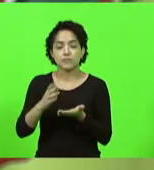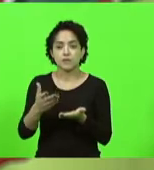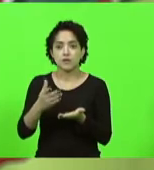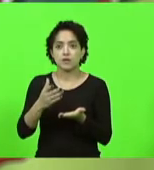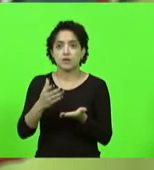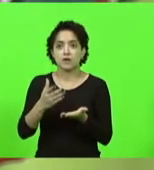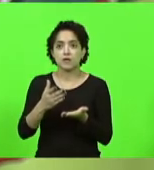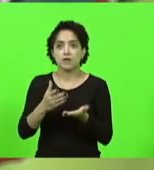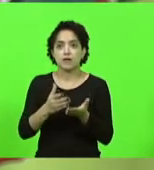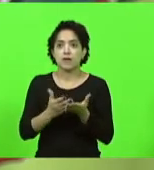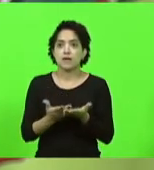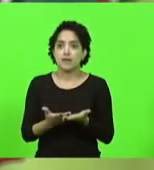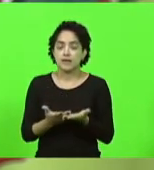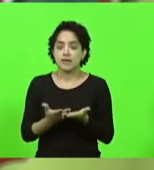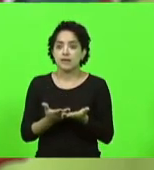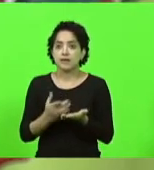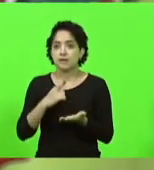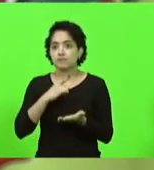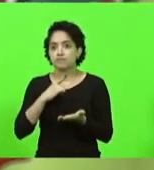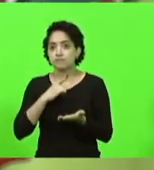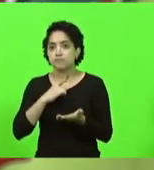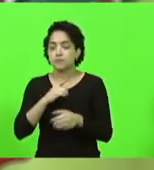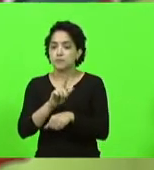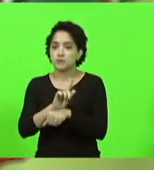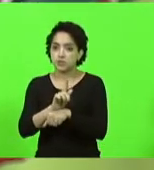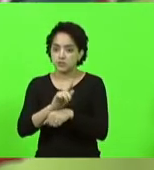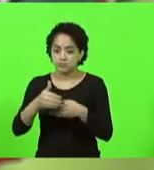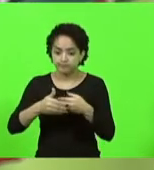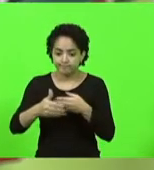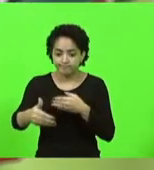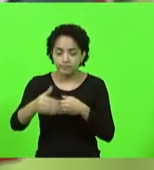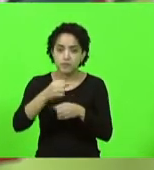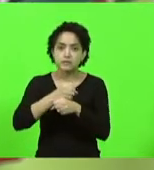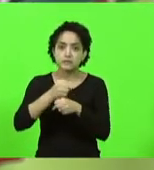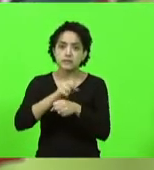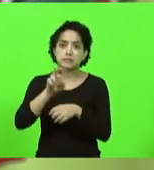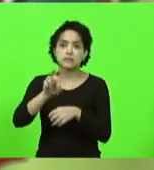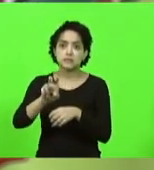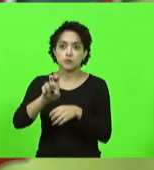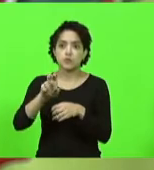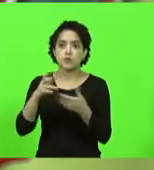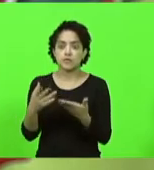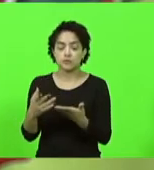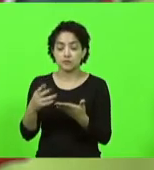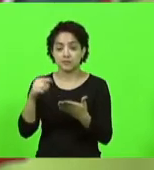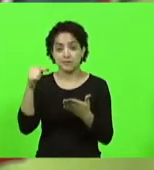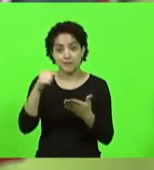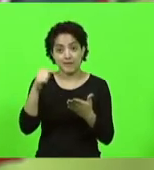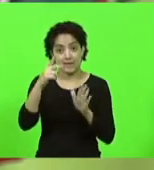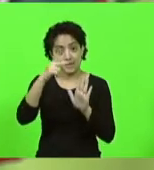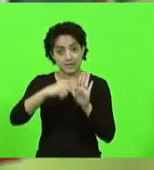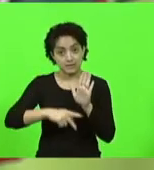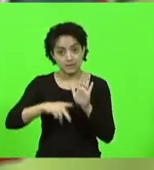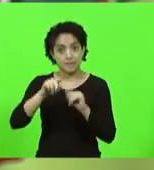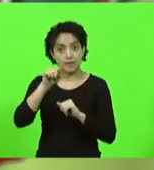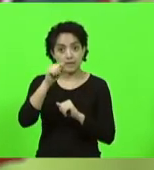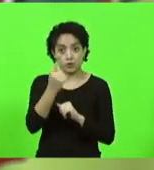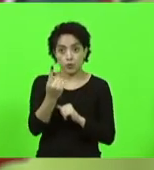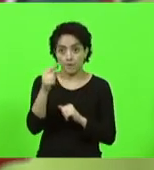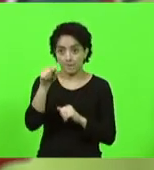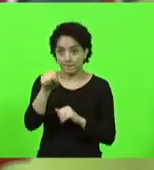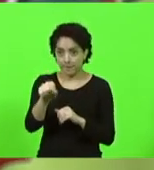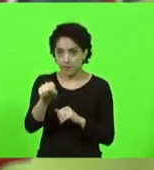porto seguro para as gestões nos próximos cinco anos. O Plano 1000 vai ofertar um